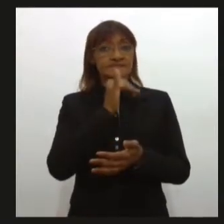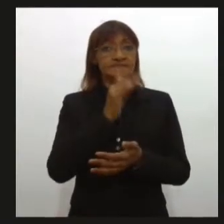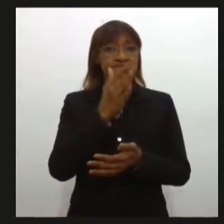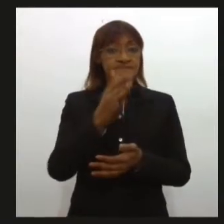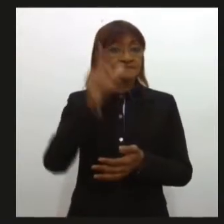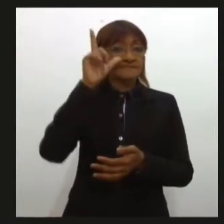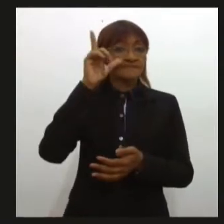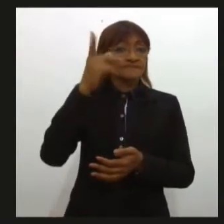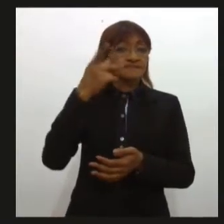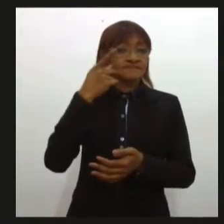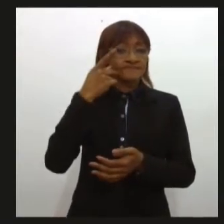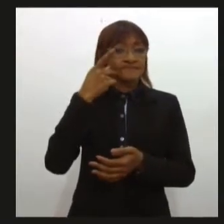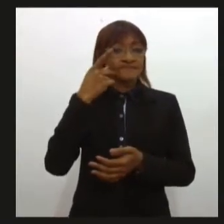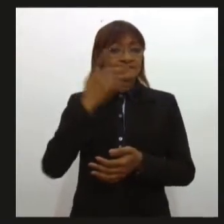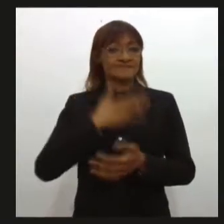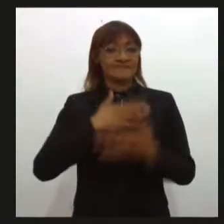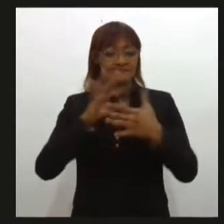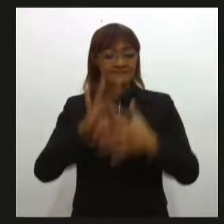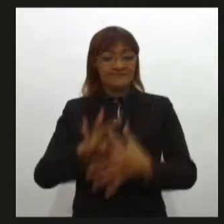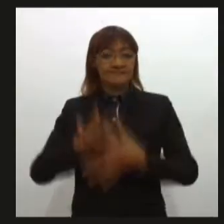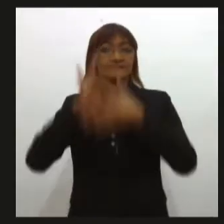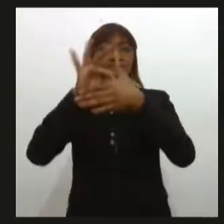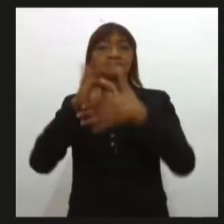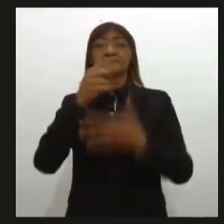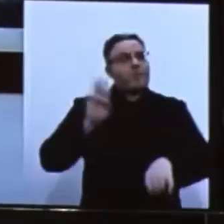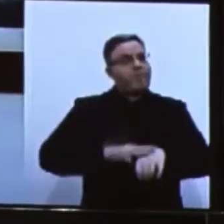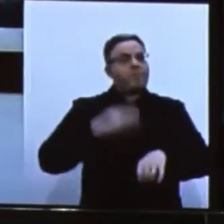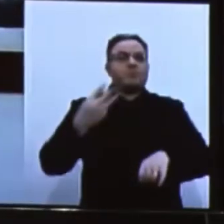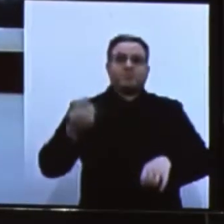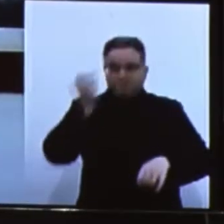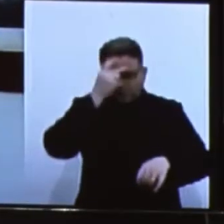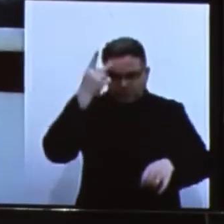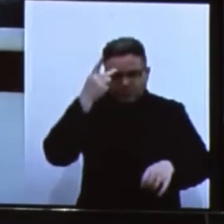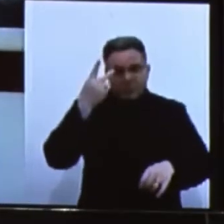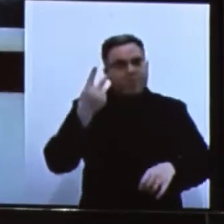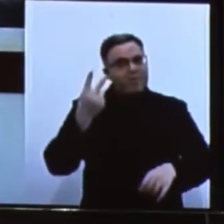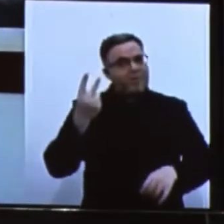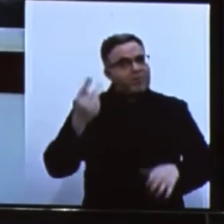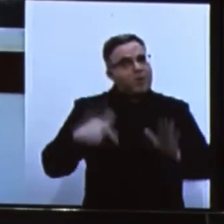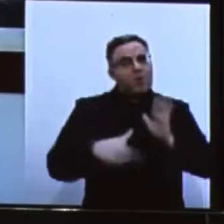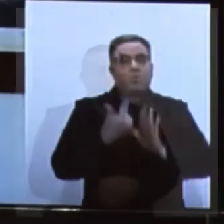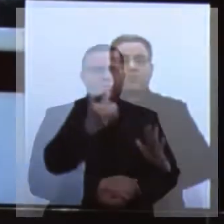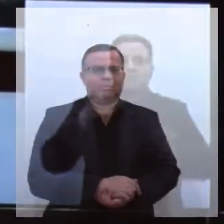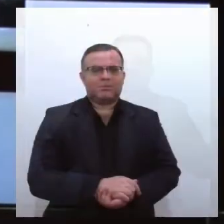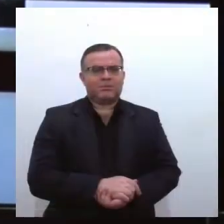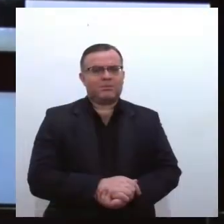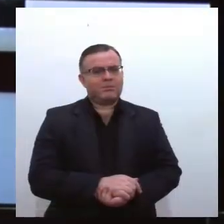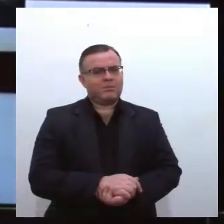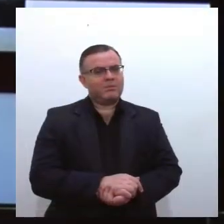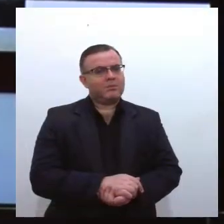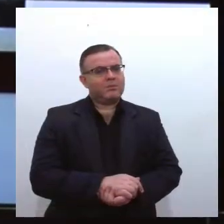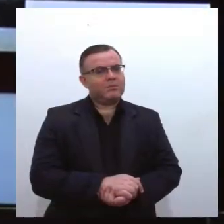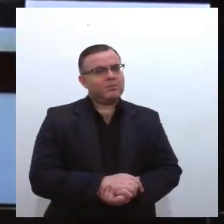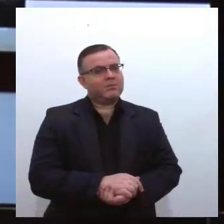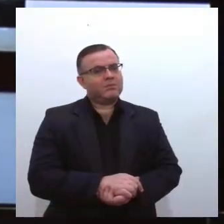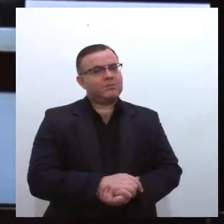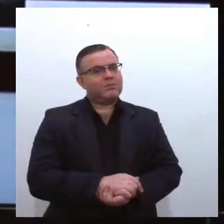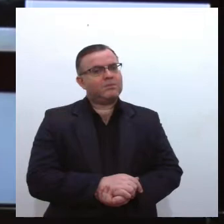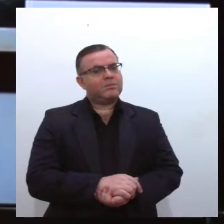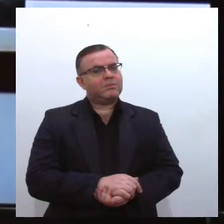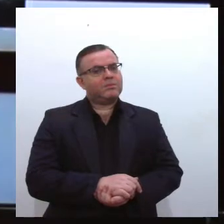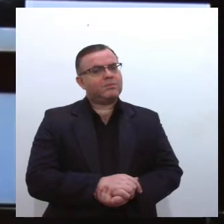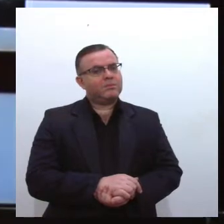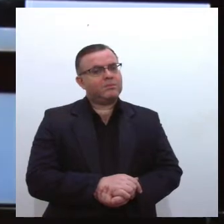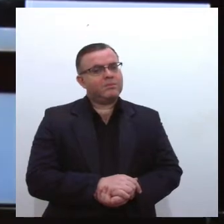deputado informou que o pai já teve alta do hospital. O deputado Garibaldi Mendonça comentou sobre um projeto de sua autoria que